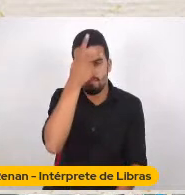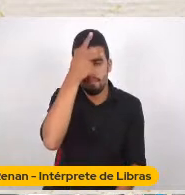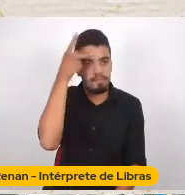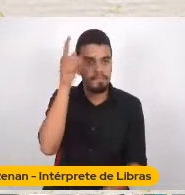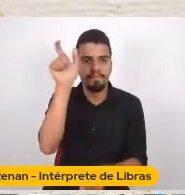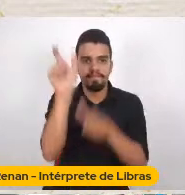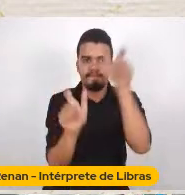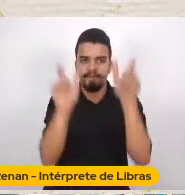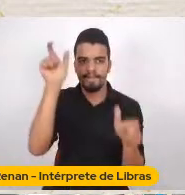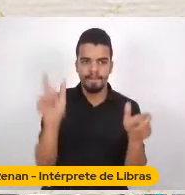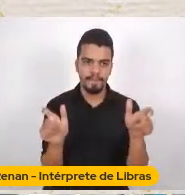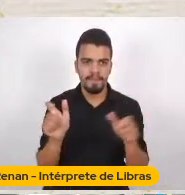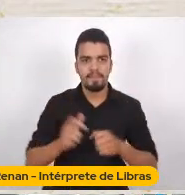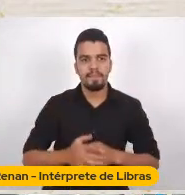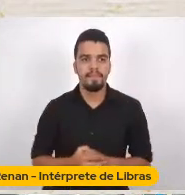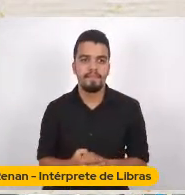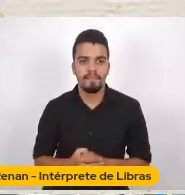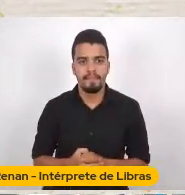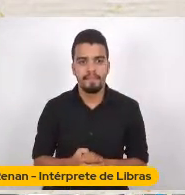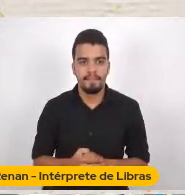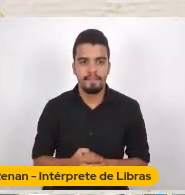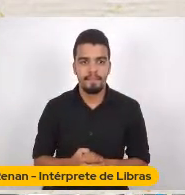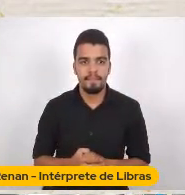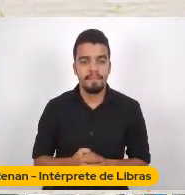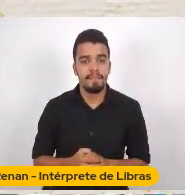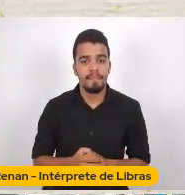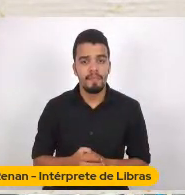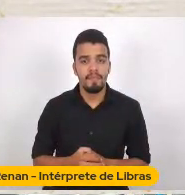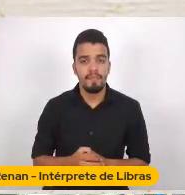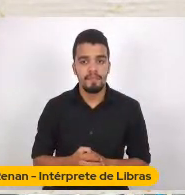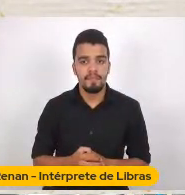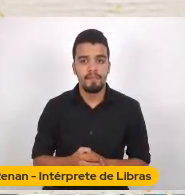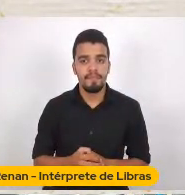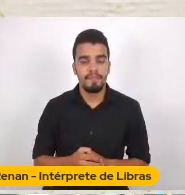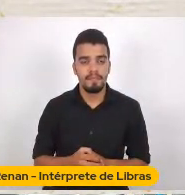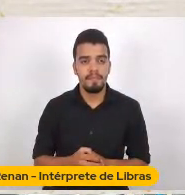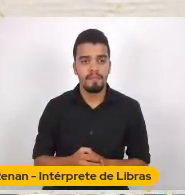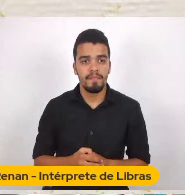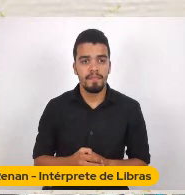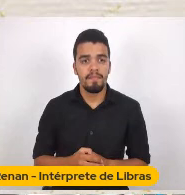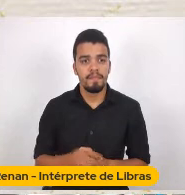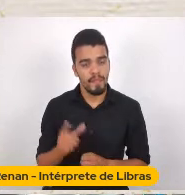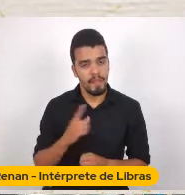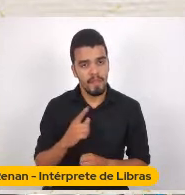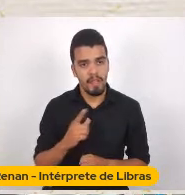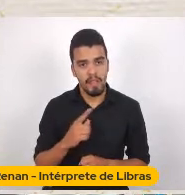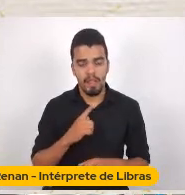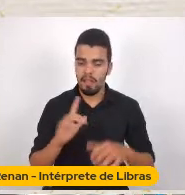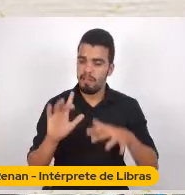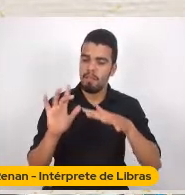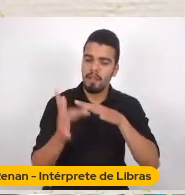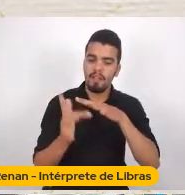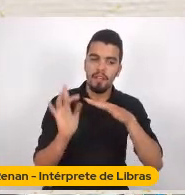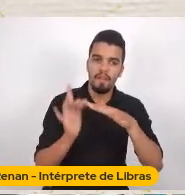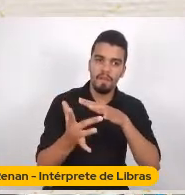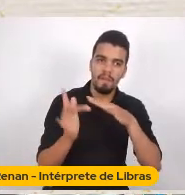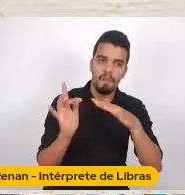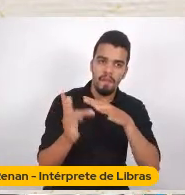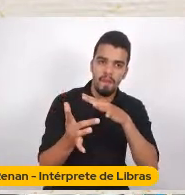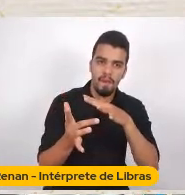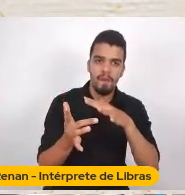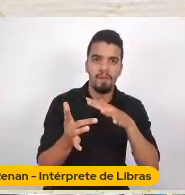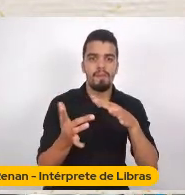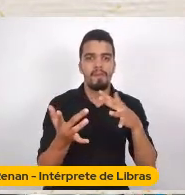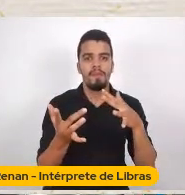está Em diversas Plataformas Nas redes Sociais Essas narrativas Mas eu vou